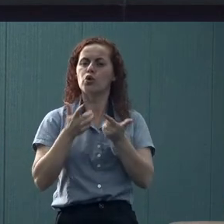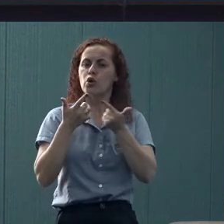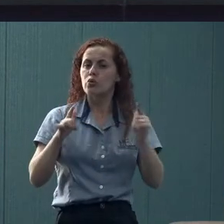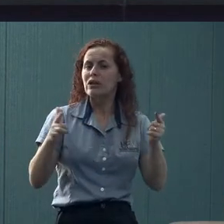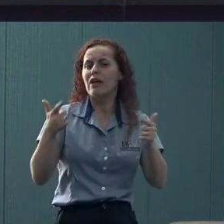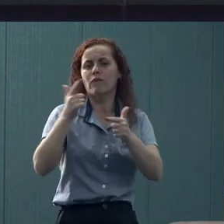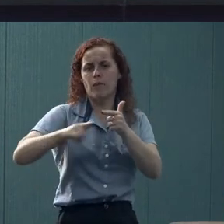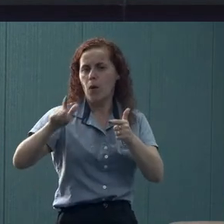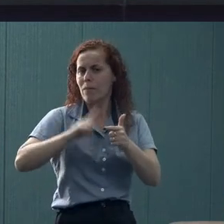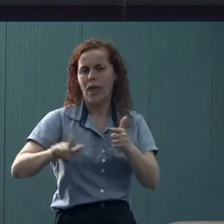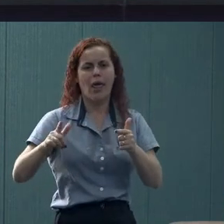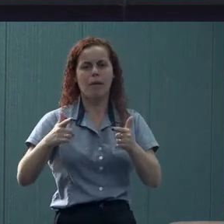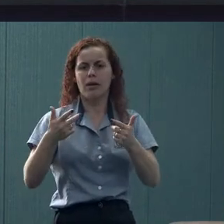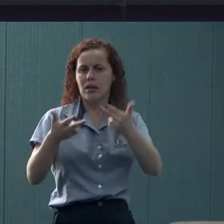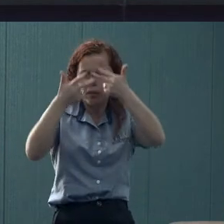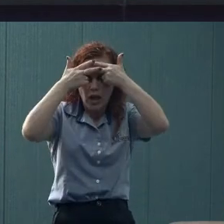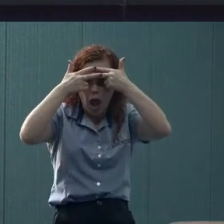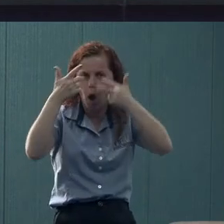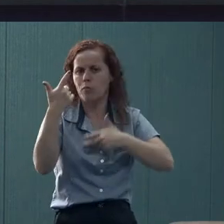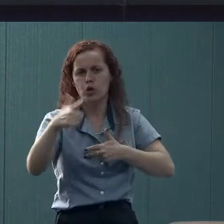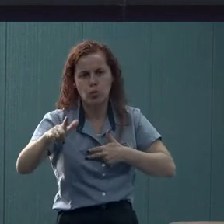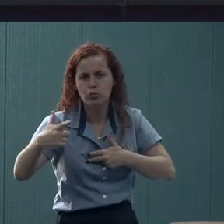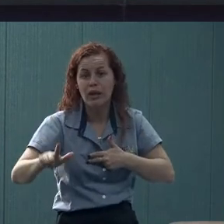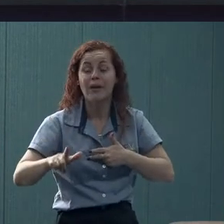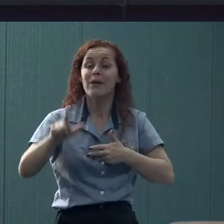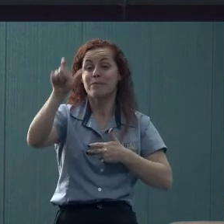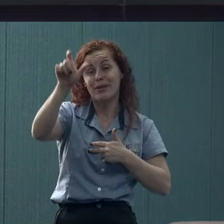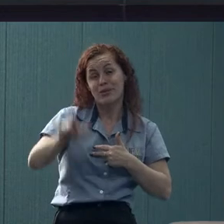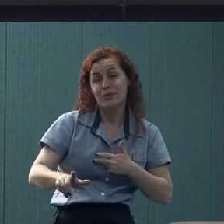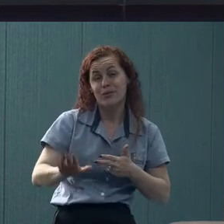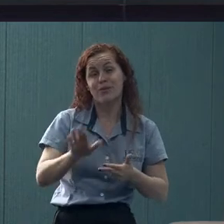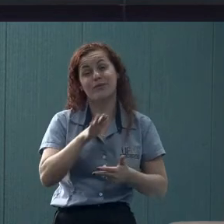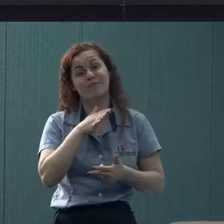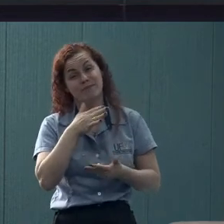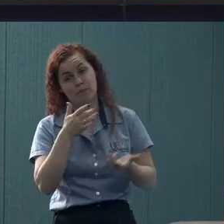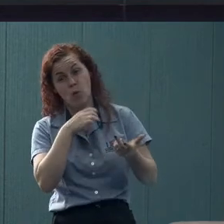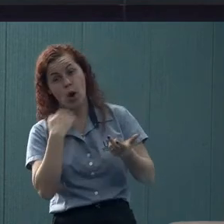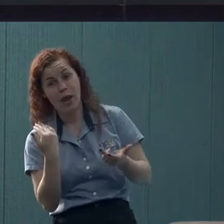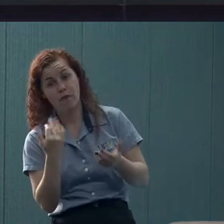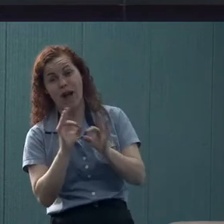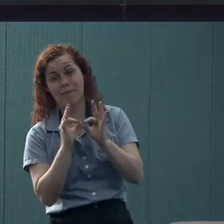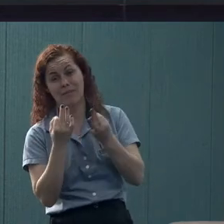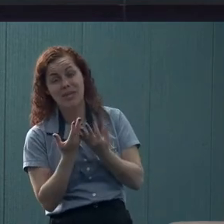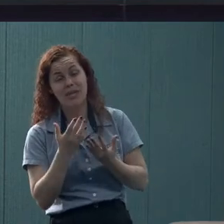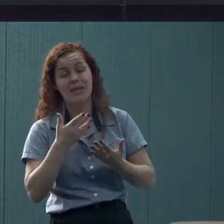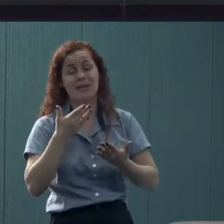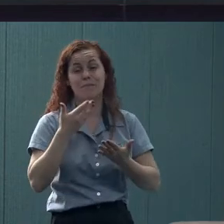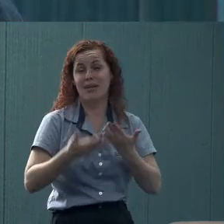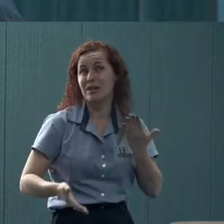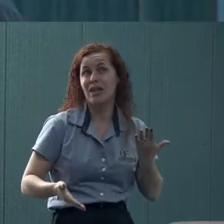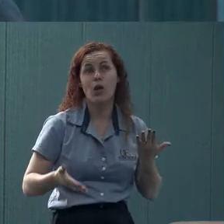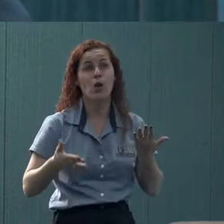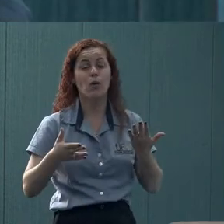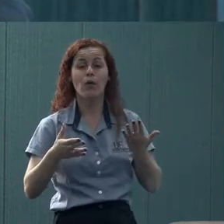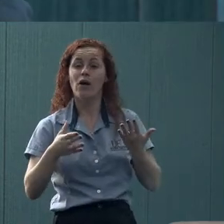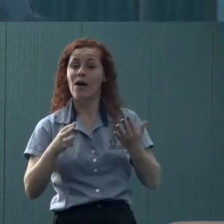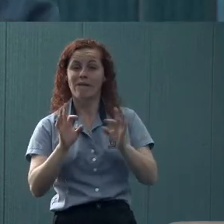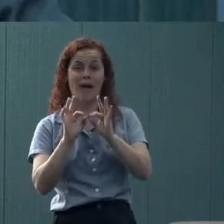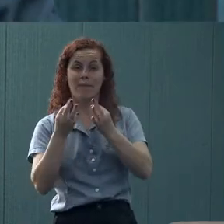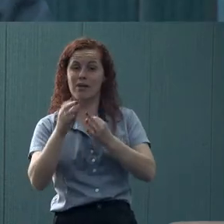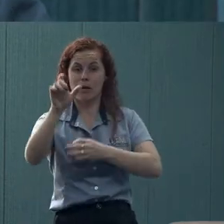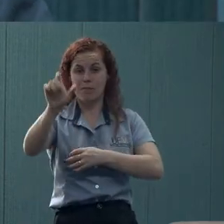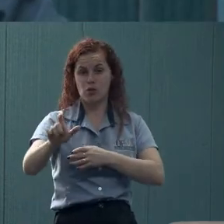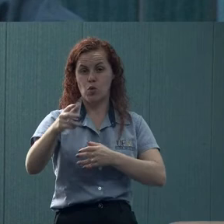traumas, tirando pessoas, claro, que perderam parentes, que perderam pessoas. Isso torna